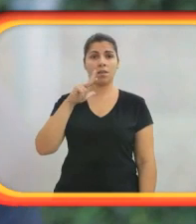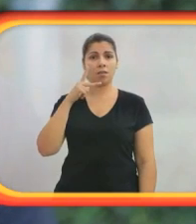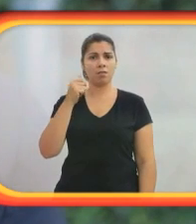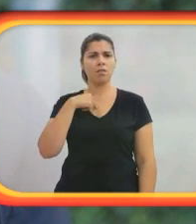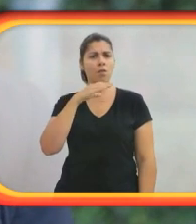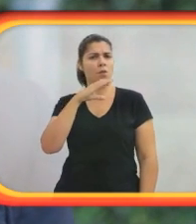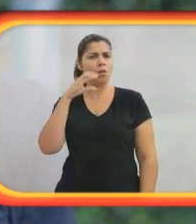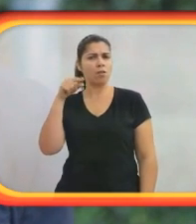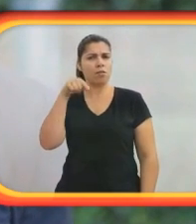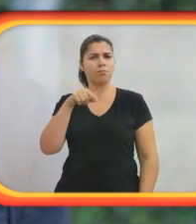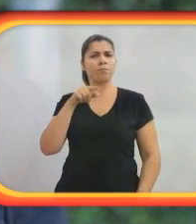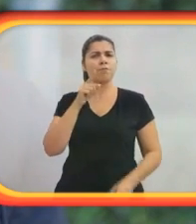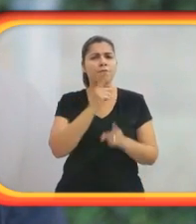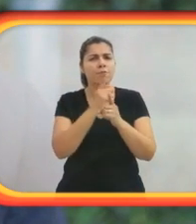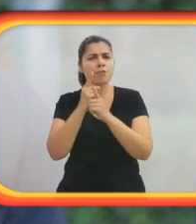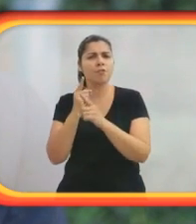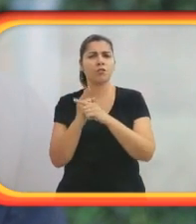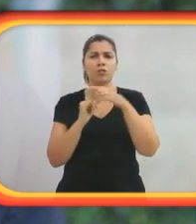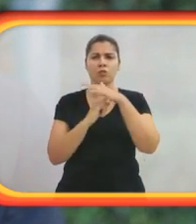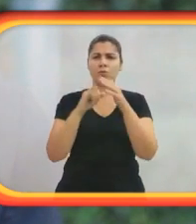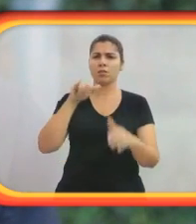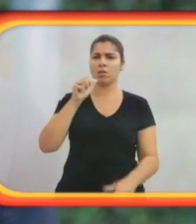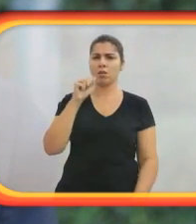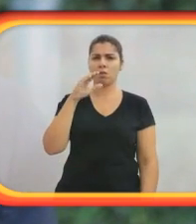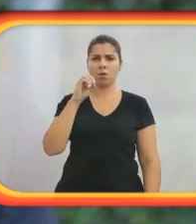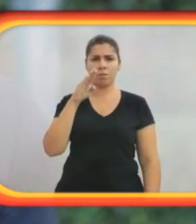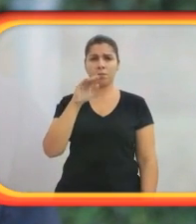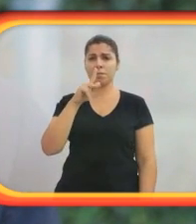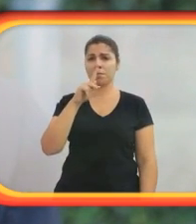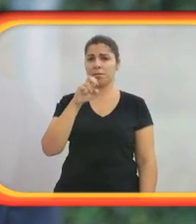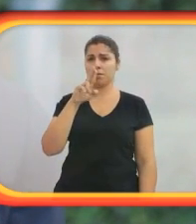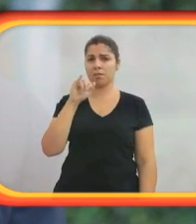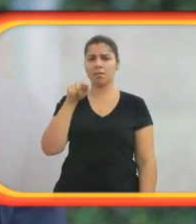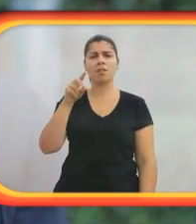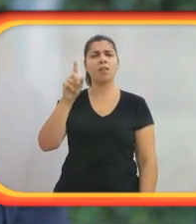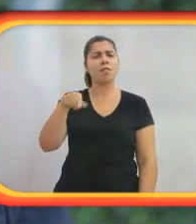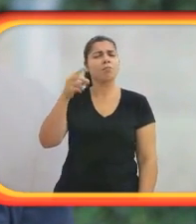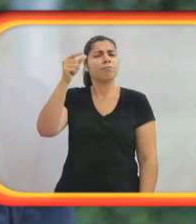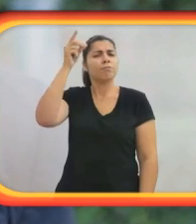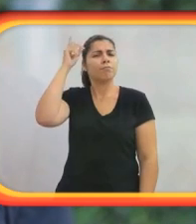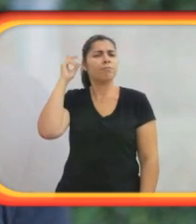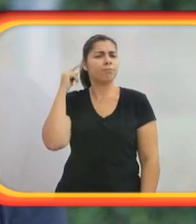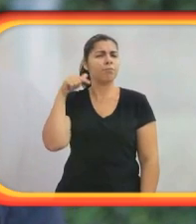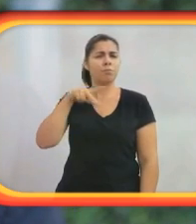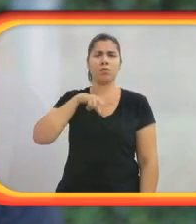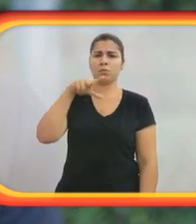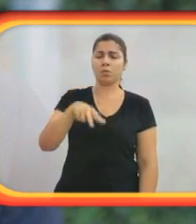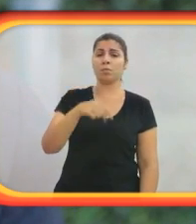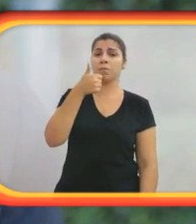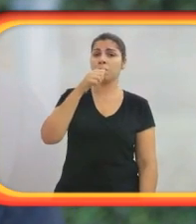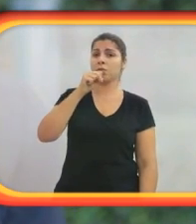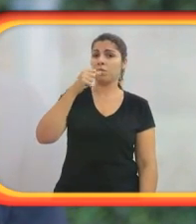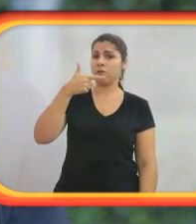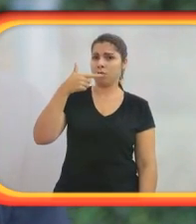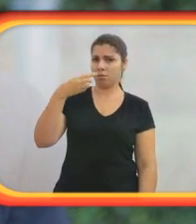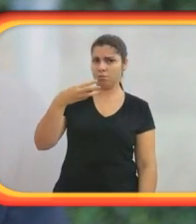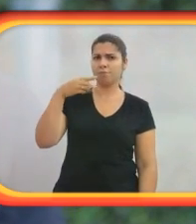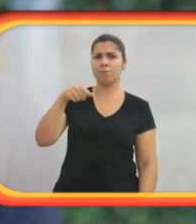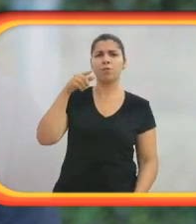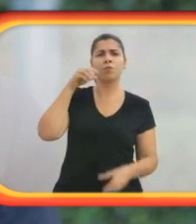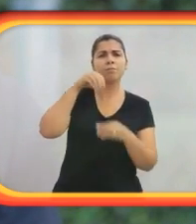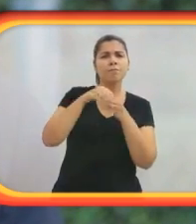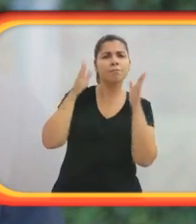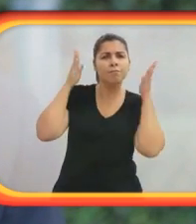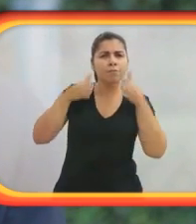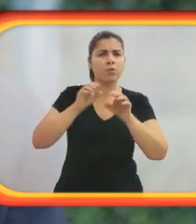sou coordenador da unidade de investigação do Instituto Jacó Rodrigues Pereira, o instituto mais antigo em Portugal, desde 1823, que se dedica à